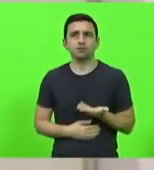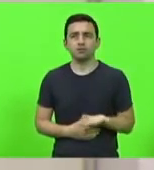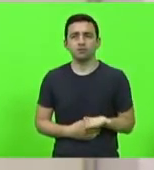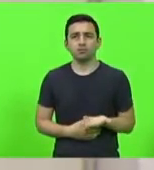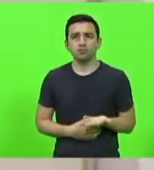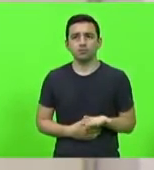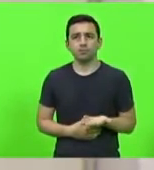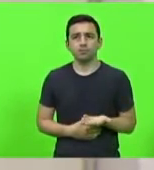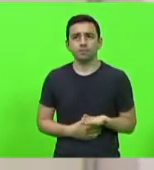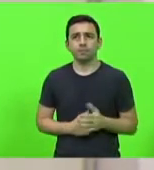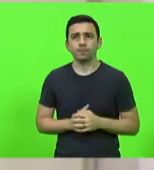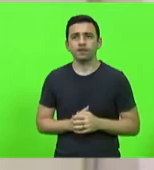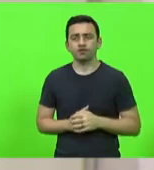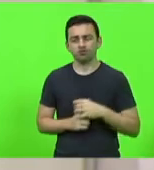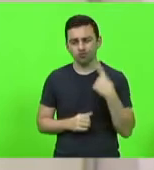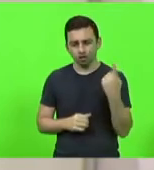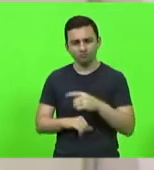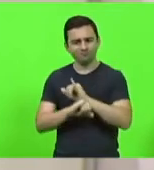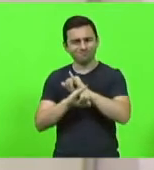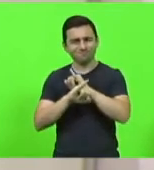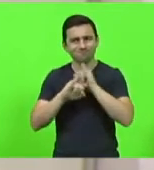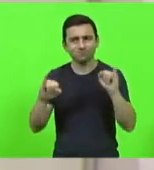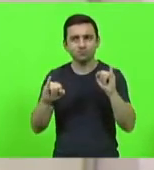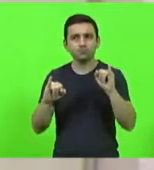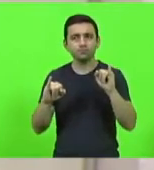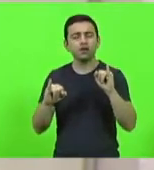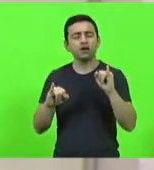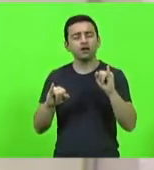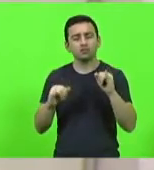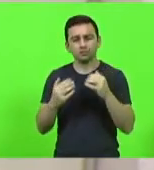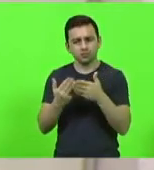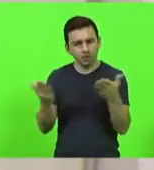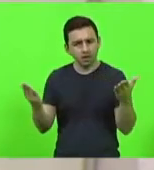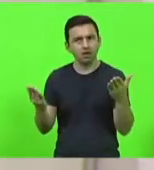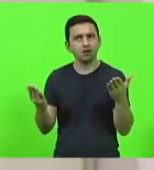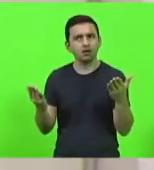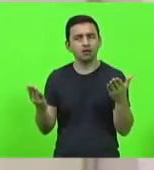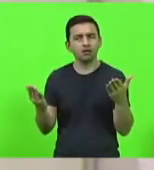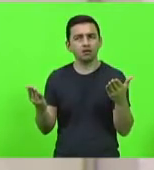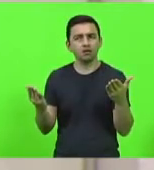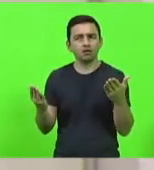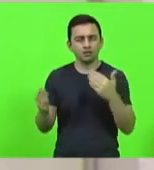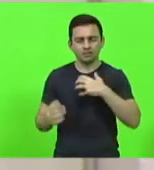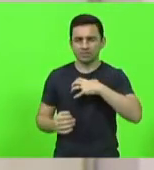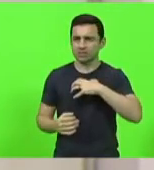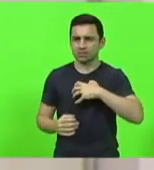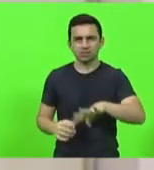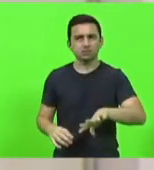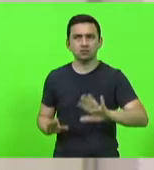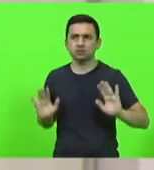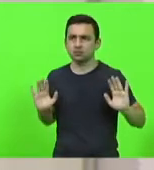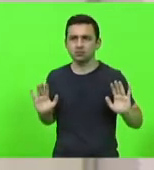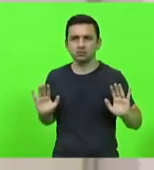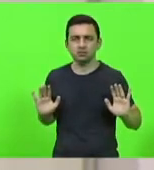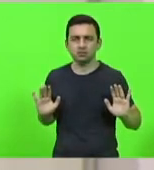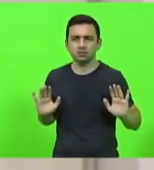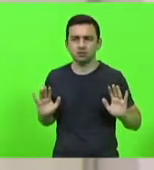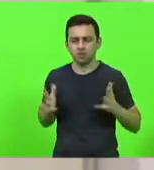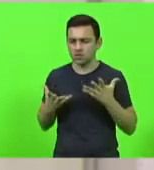o nosso agravo, o nosso repúdio, a nossa